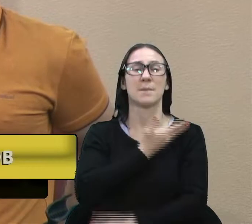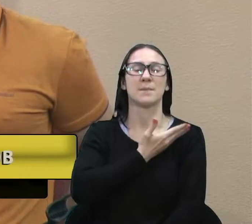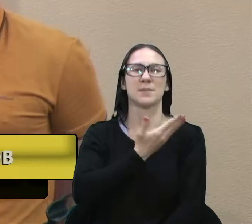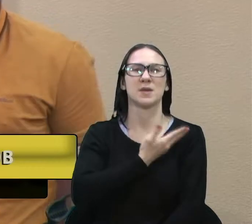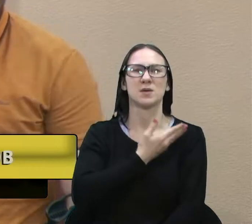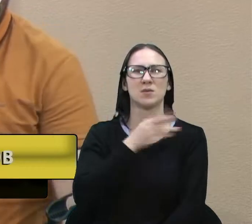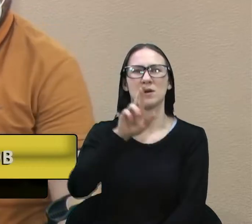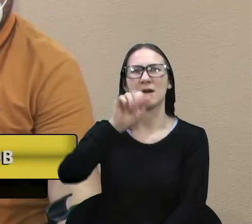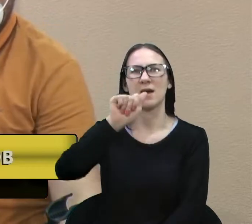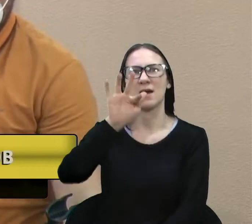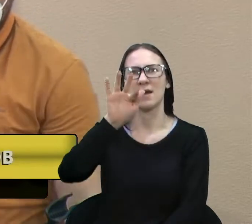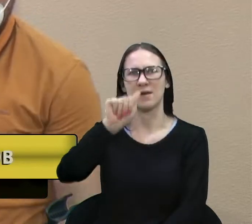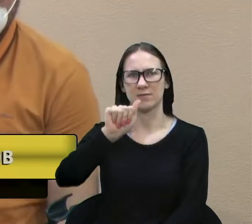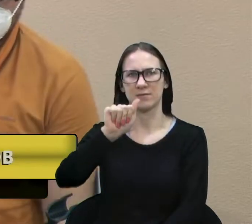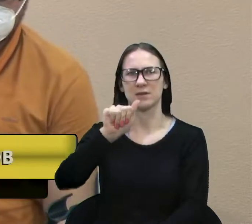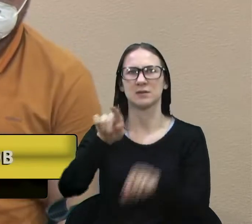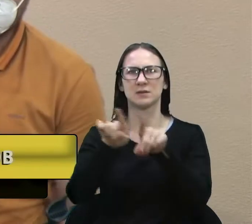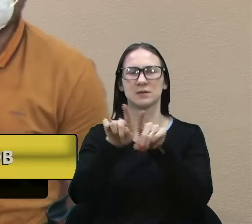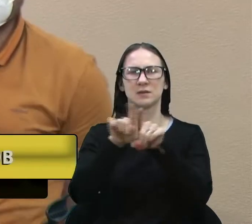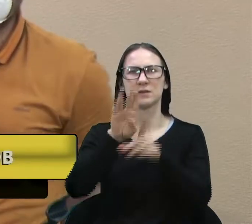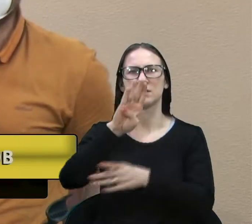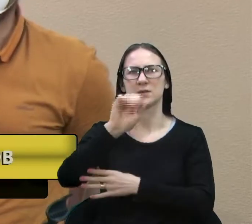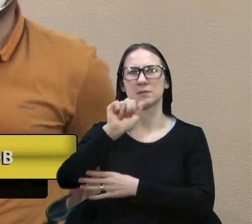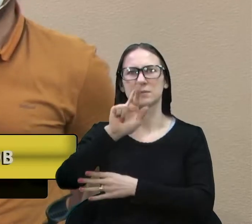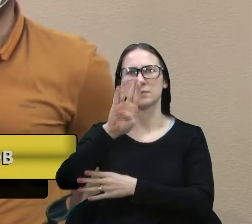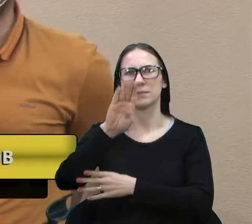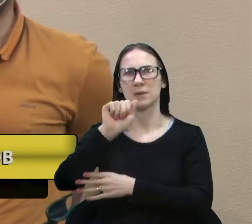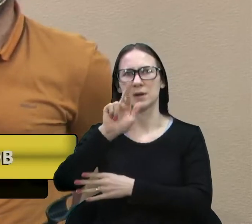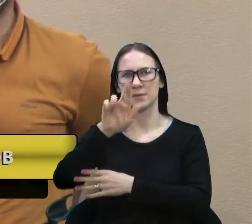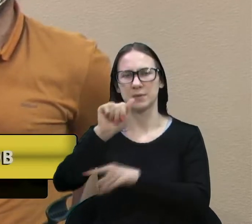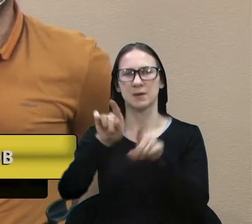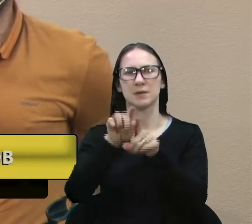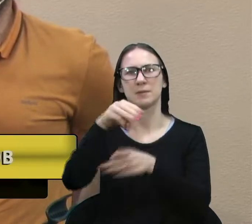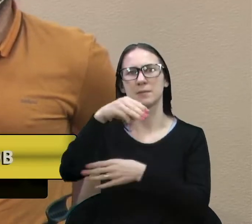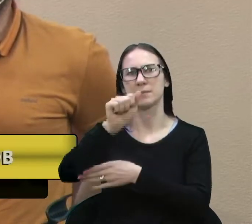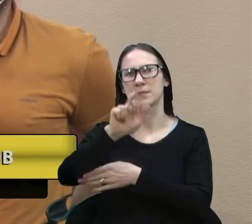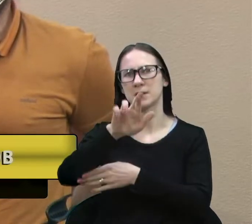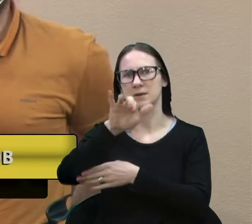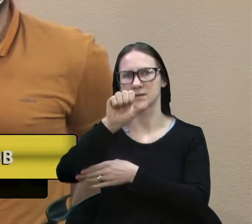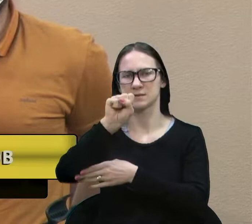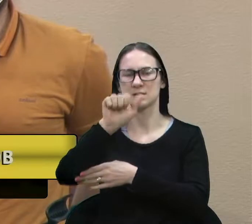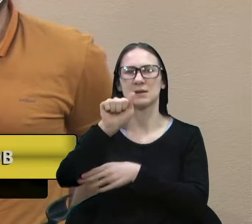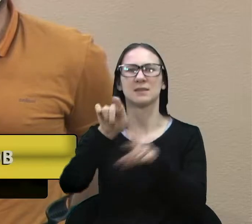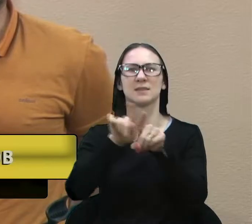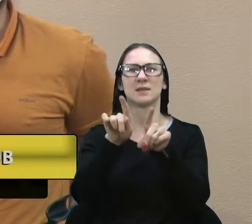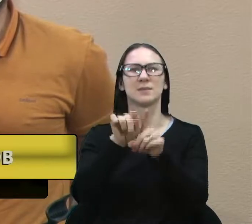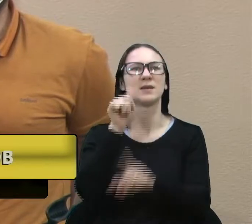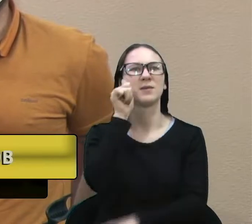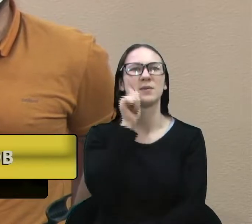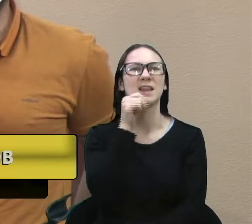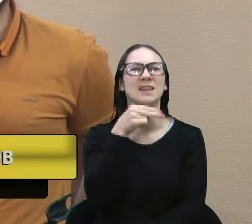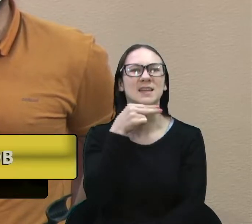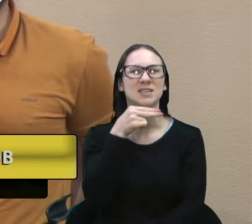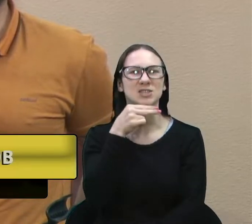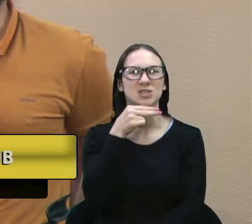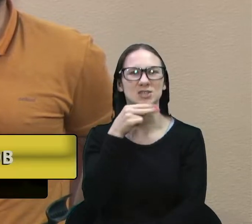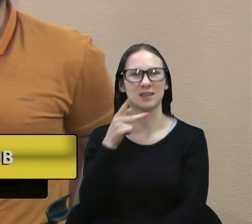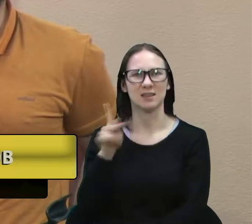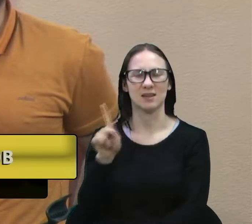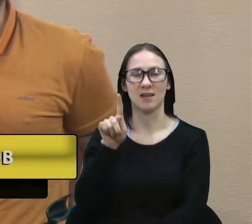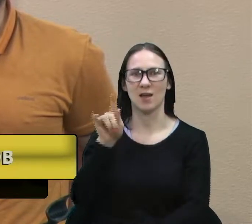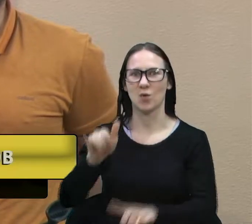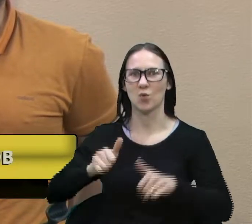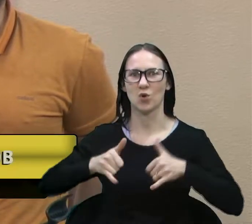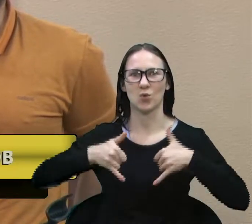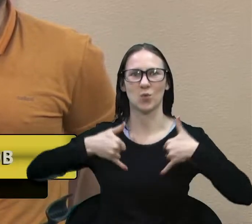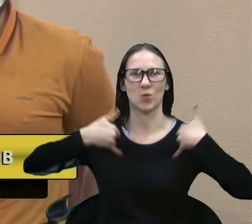Bárbara, a dona Marisa e a neta dele, né Rafa? Que era, né, vereador Denise? É o grande orgulho do